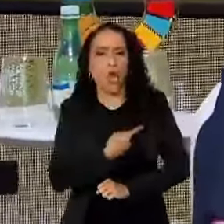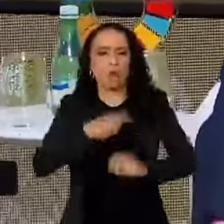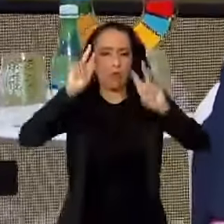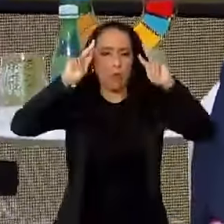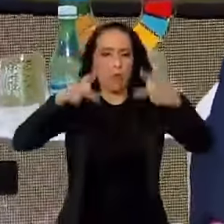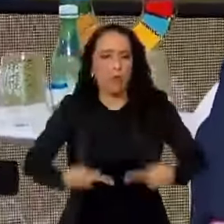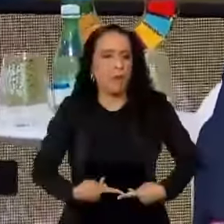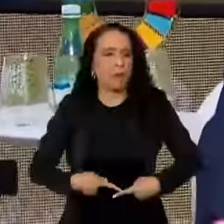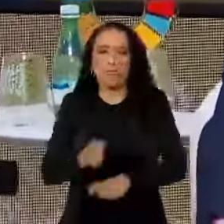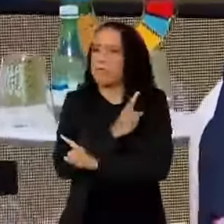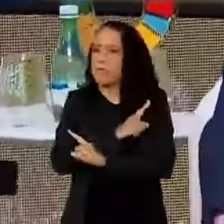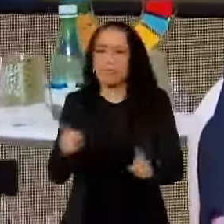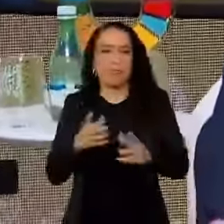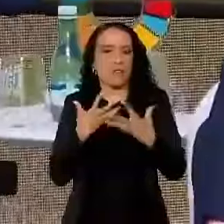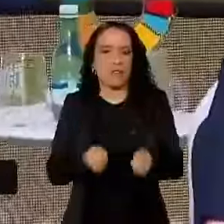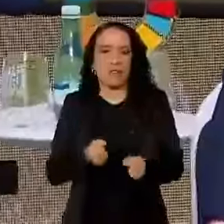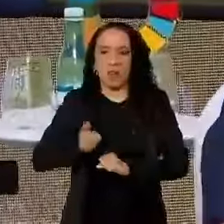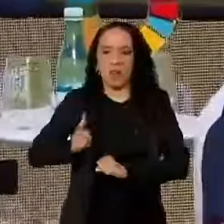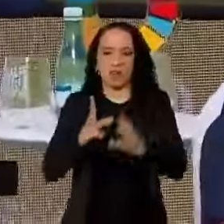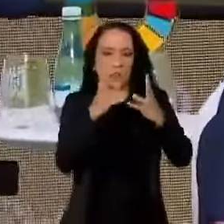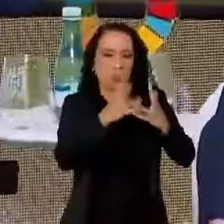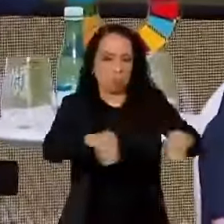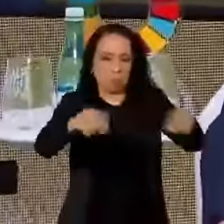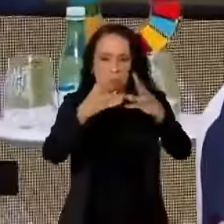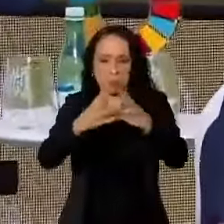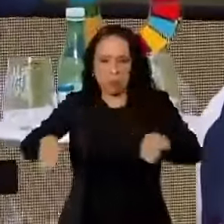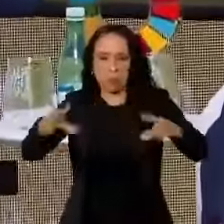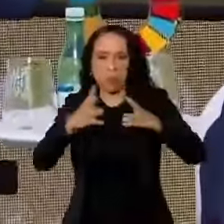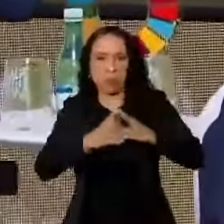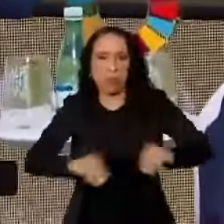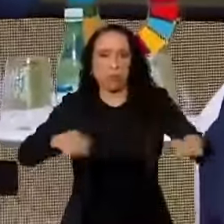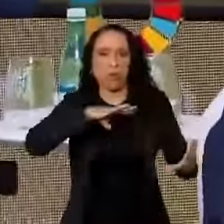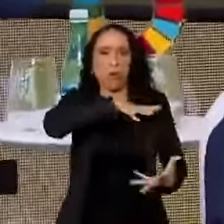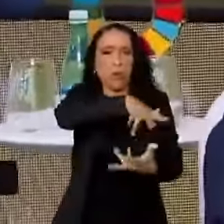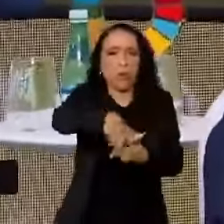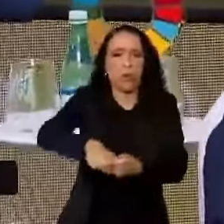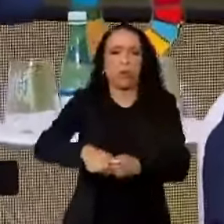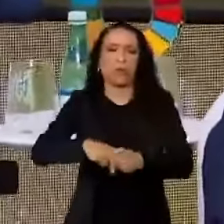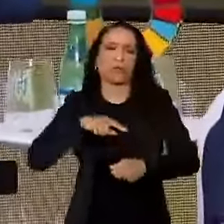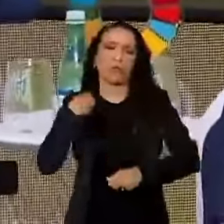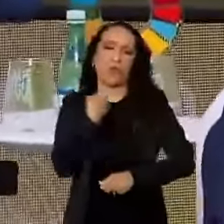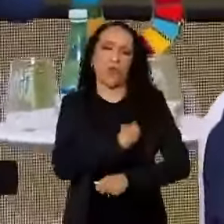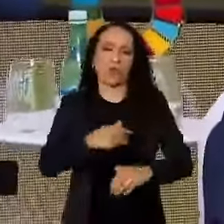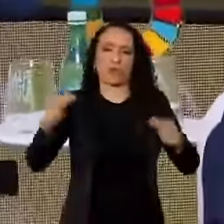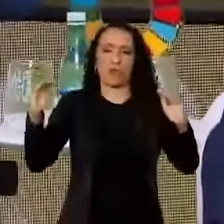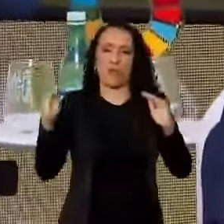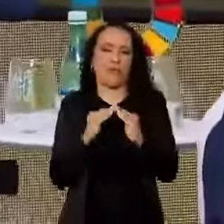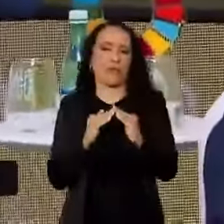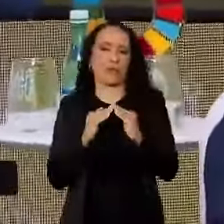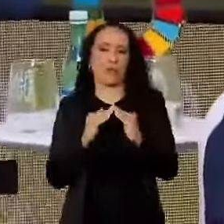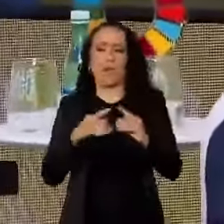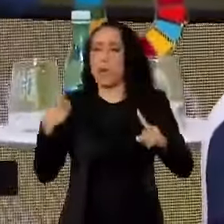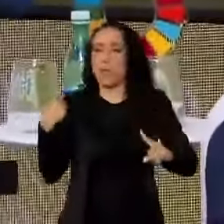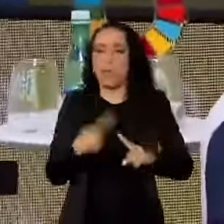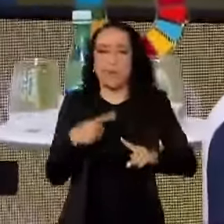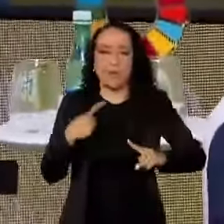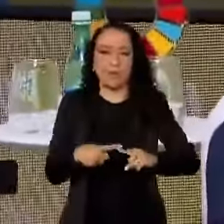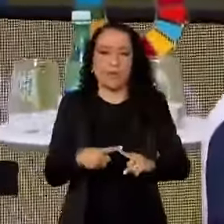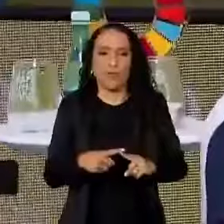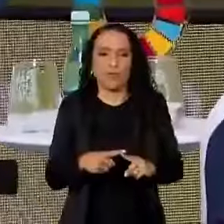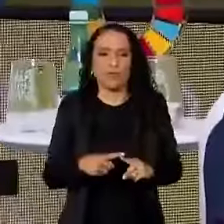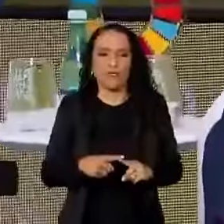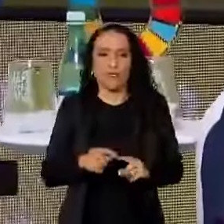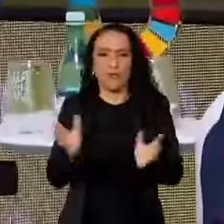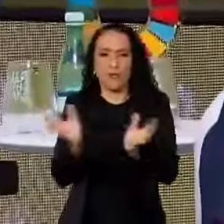não vamos continuar destruindo a nossa terra, a nossa casa, o nosso planeta. Até porque os